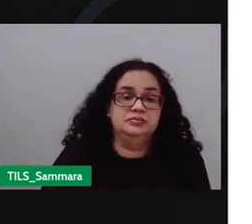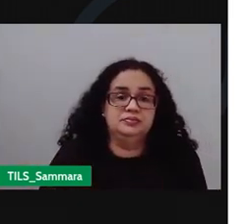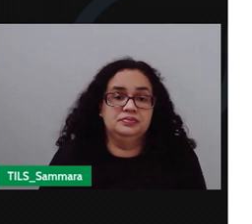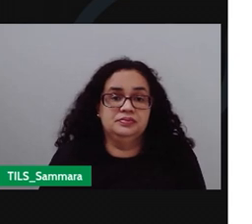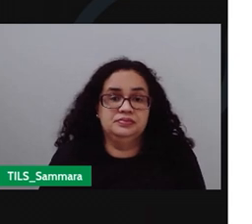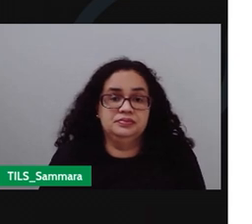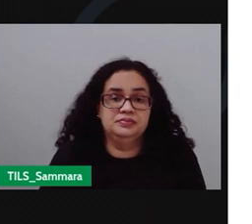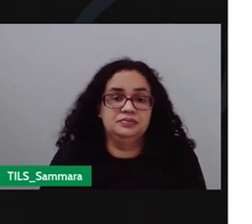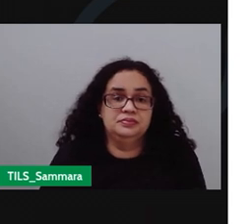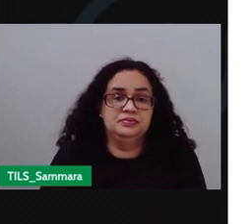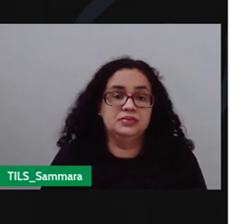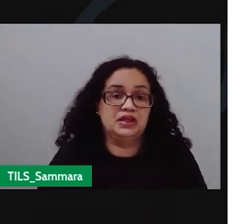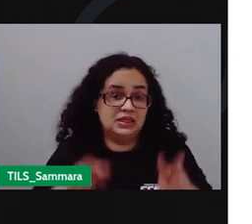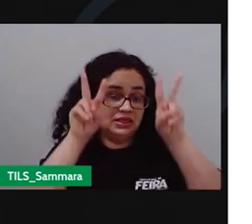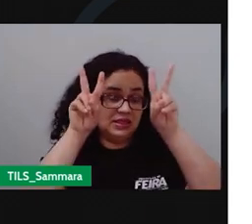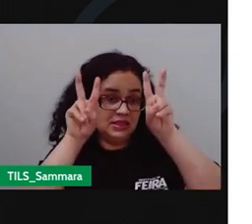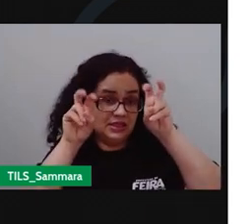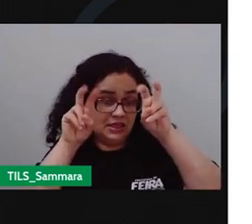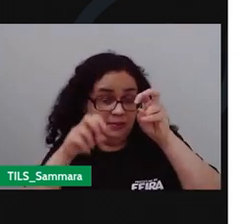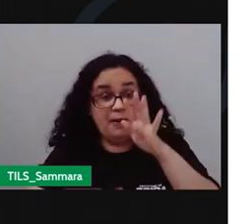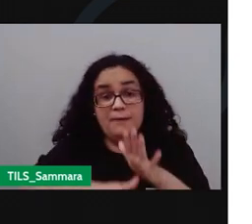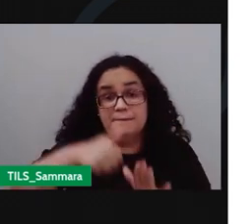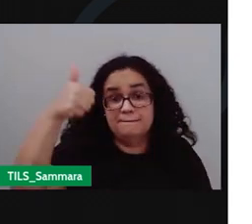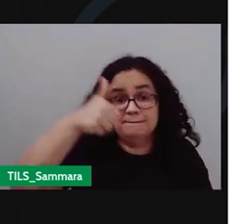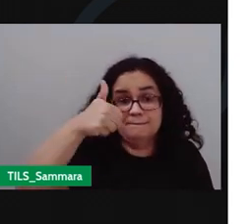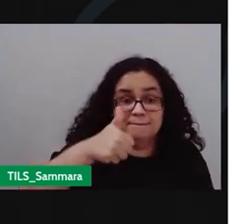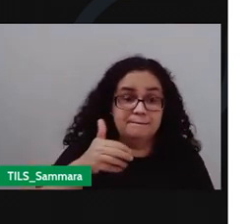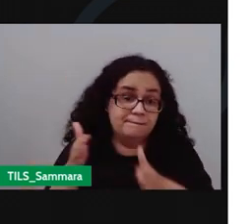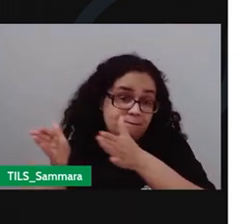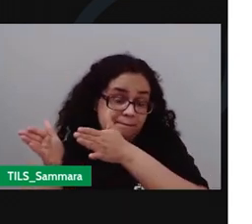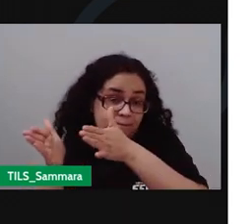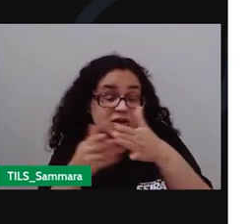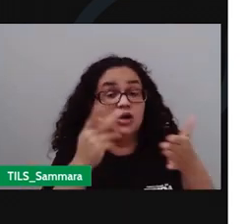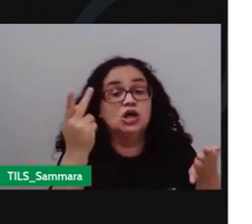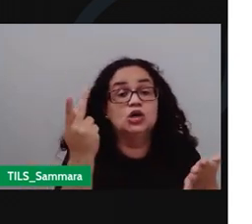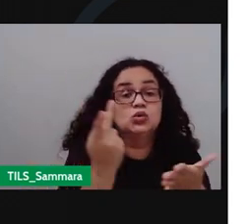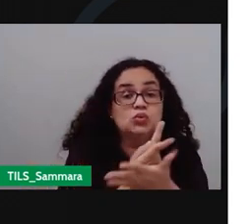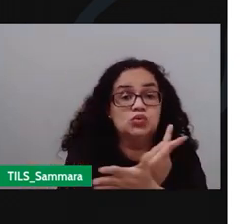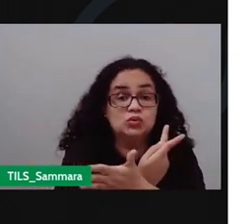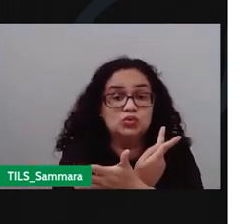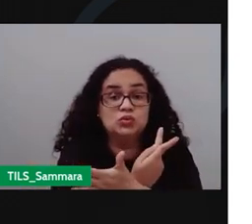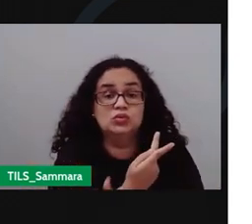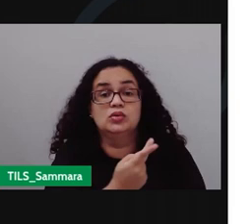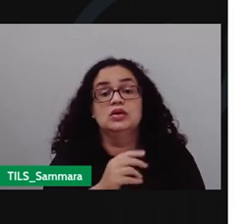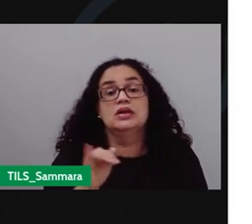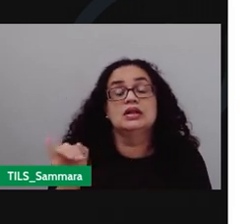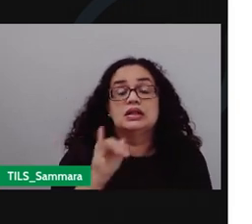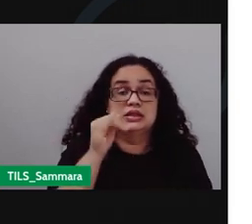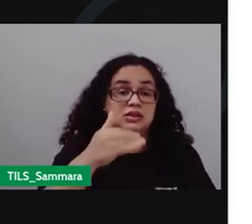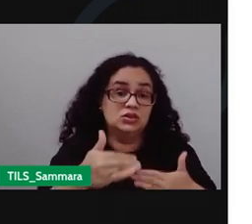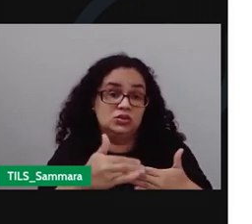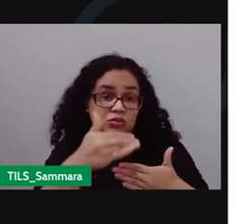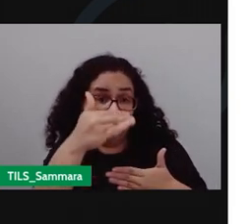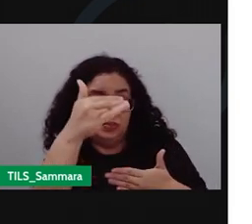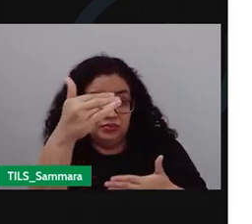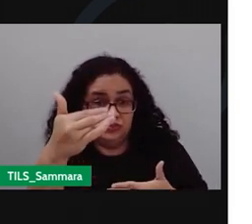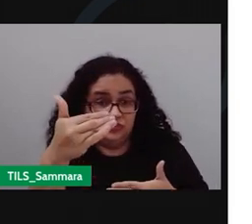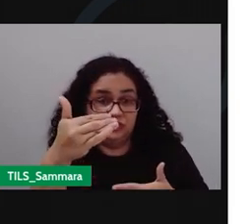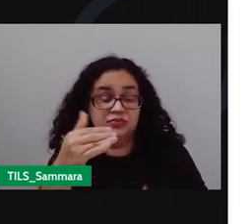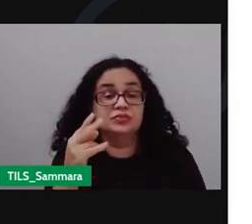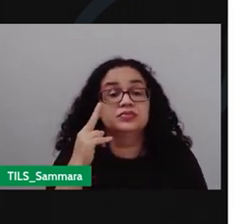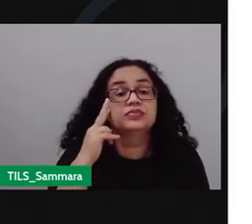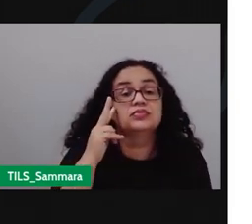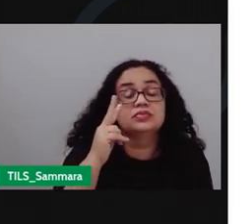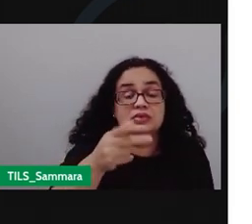Tema é o primeiro passo para a entrevista acontecer. Somente a partir daí é possível escolher o